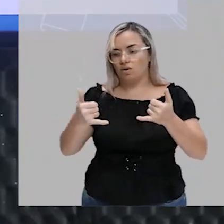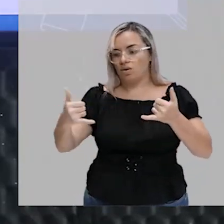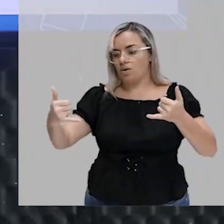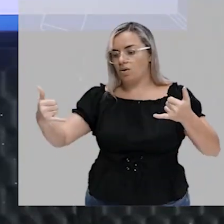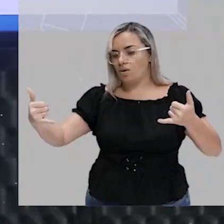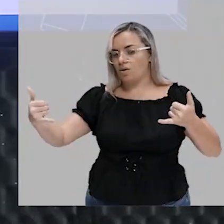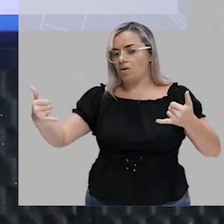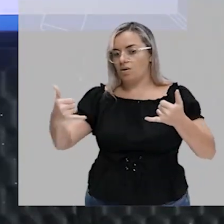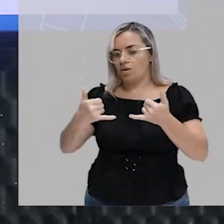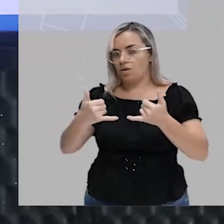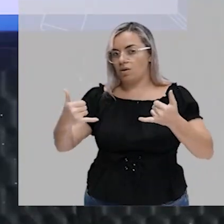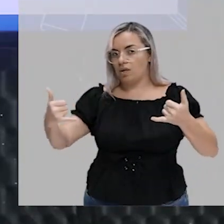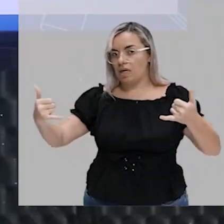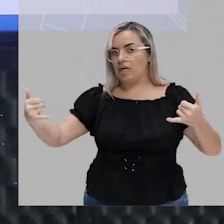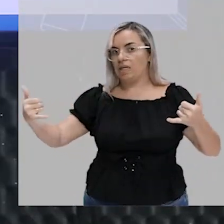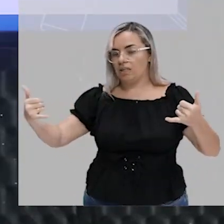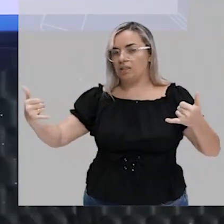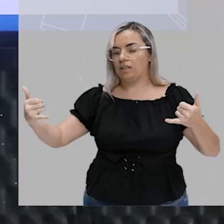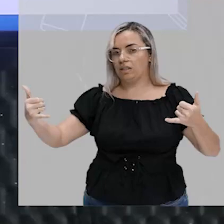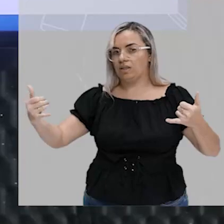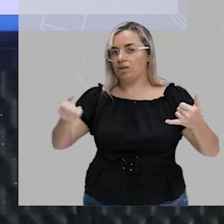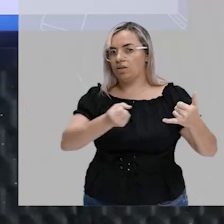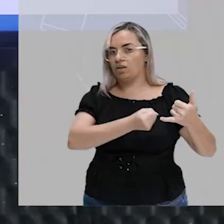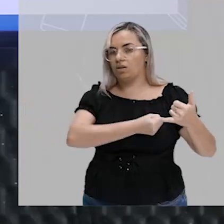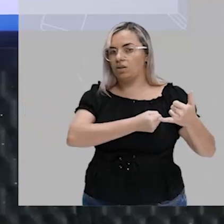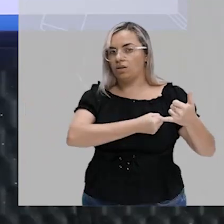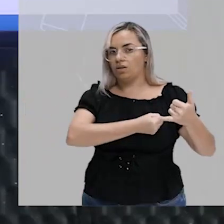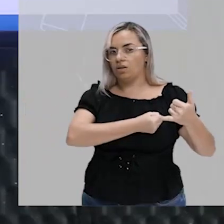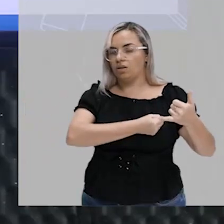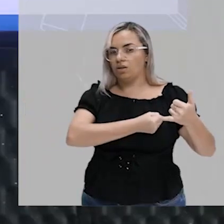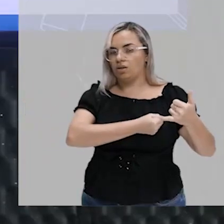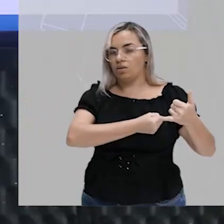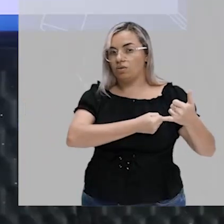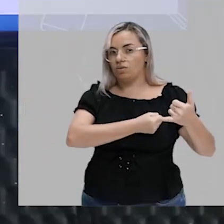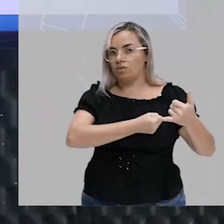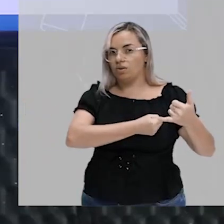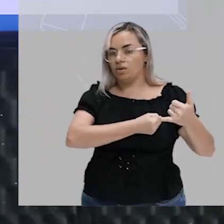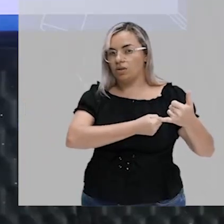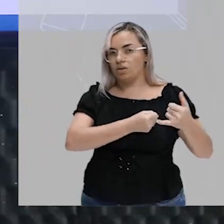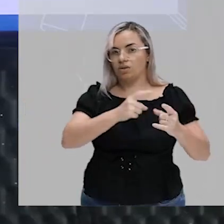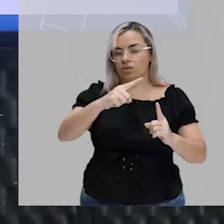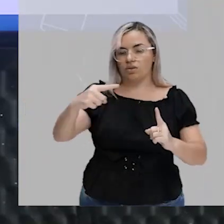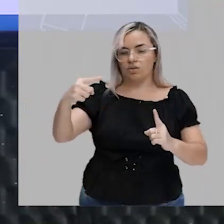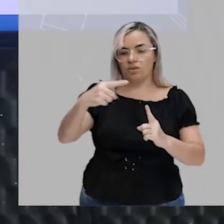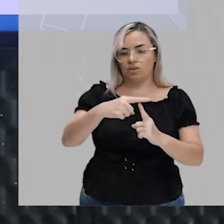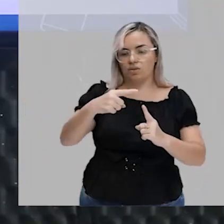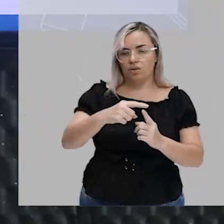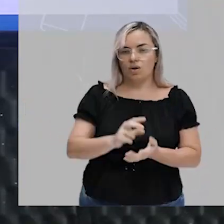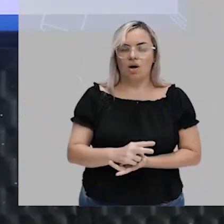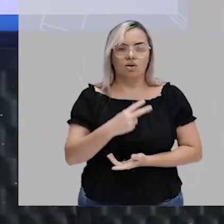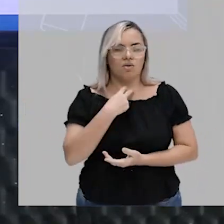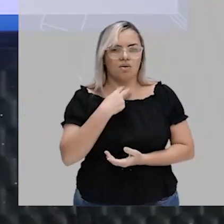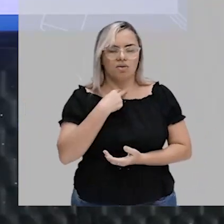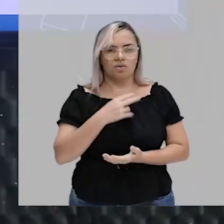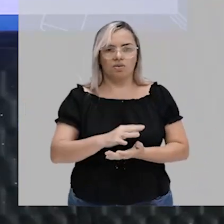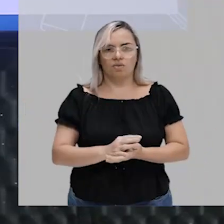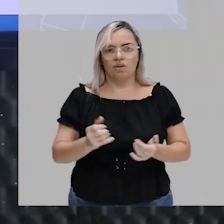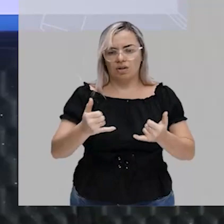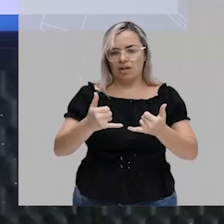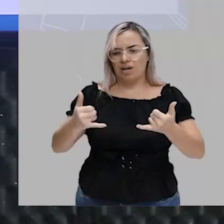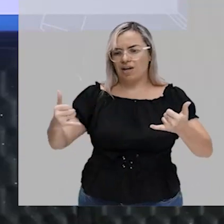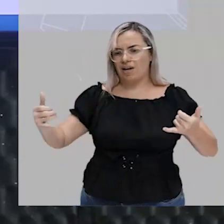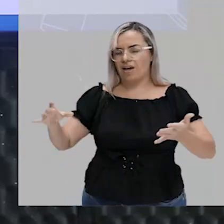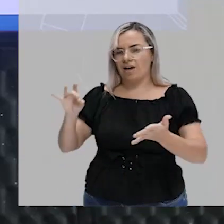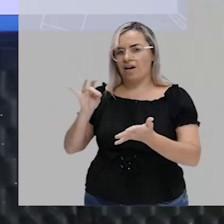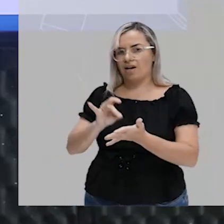tá, trabalhando na reta dos números inteiros. Eu não posso nem falar de reta real, porque a real é maior, faz, tem maior quantidade de elementos. Então, lá na minha